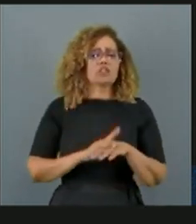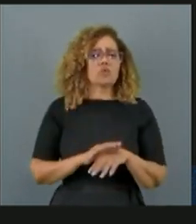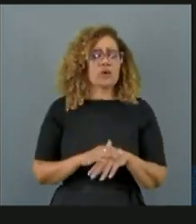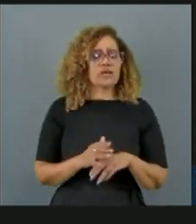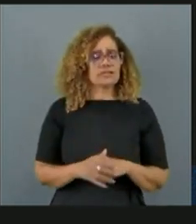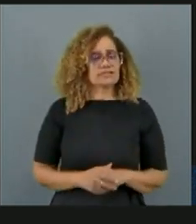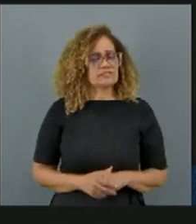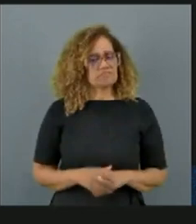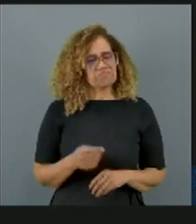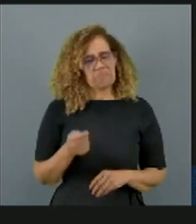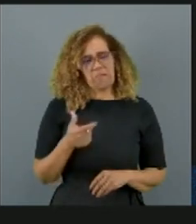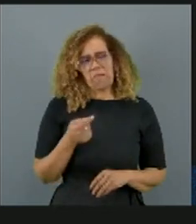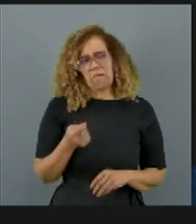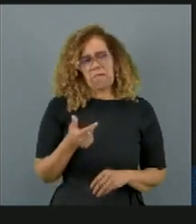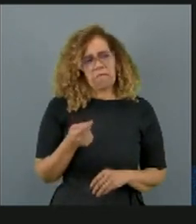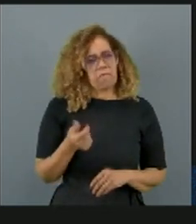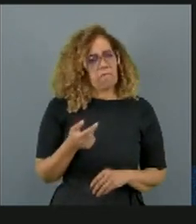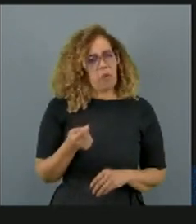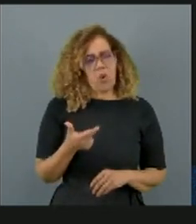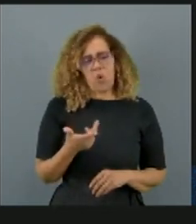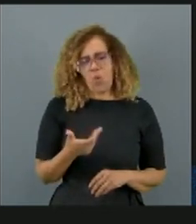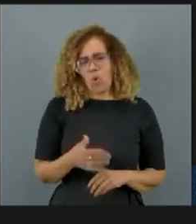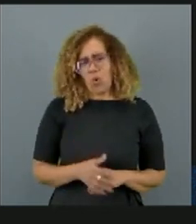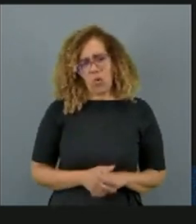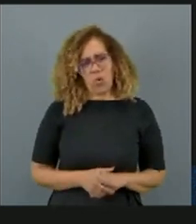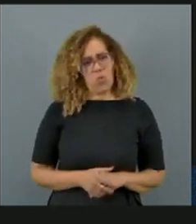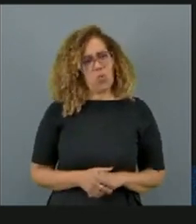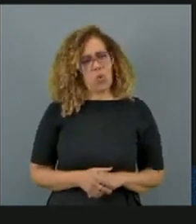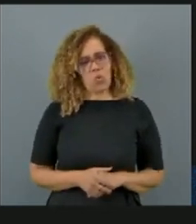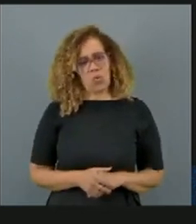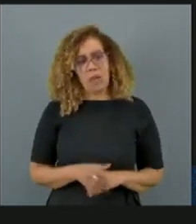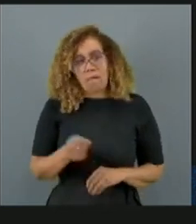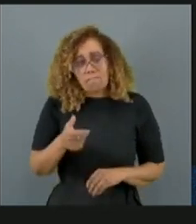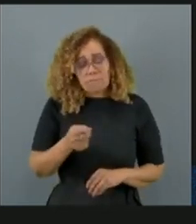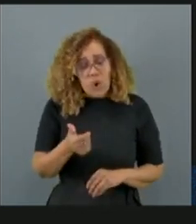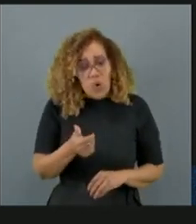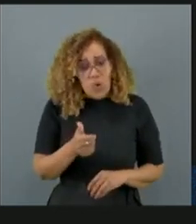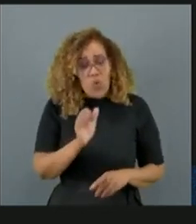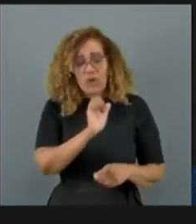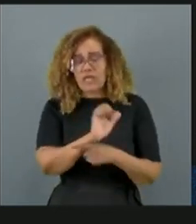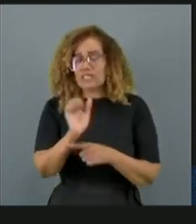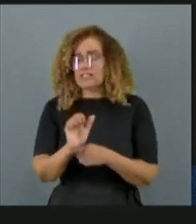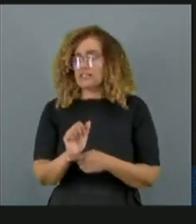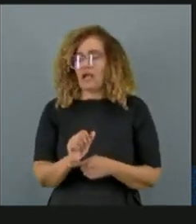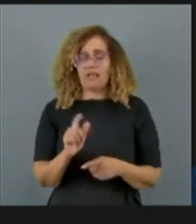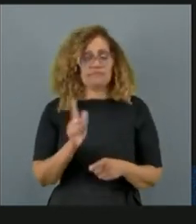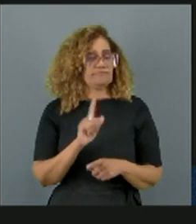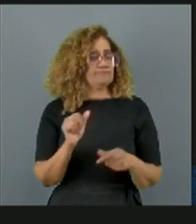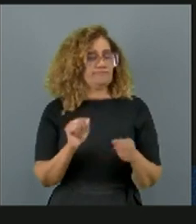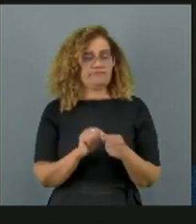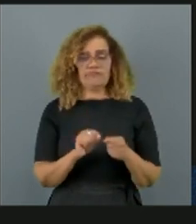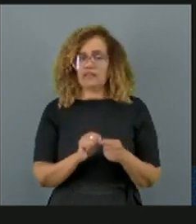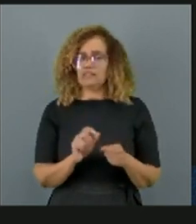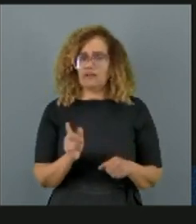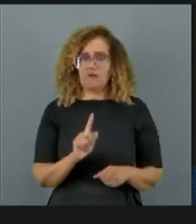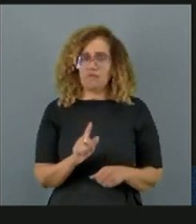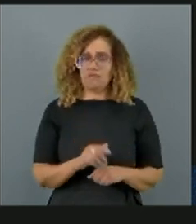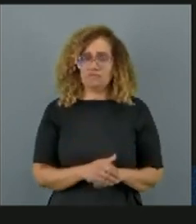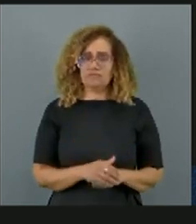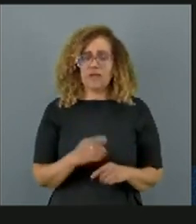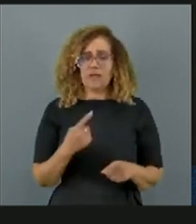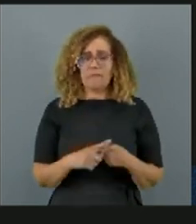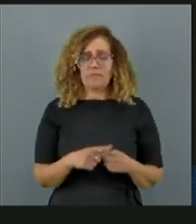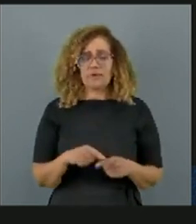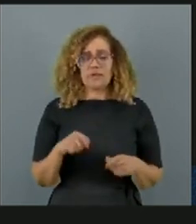Muito pouco. E este pouco não está sendo feito pelo Estado. Nós estamos dependendo da